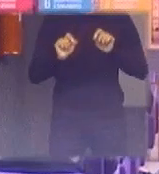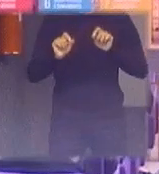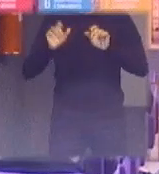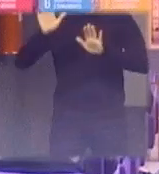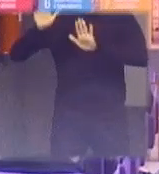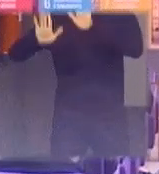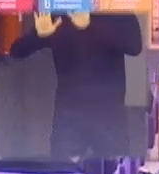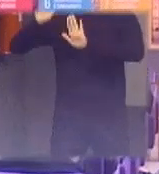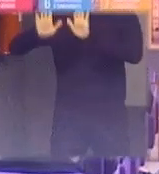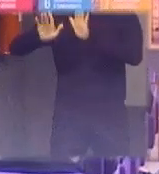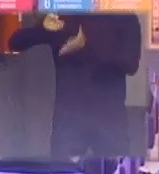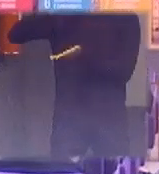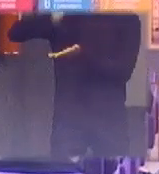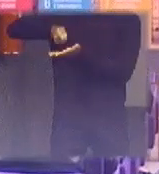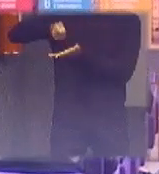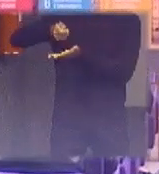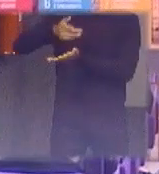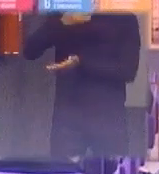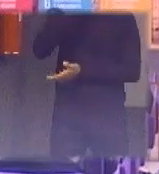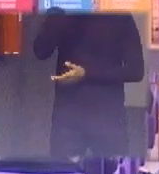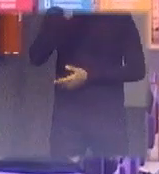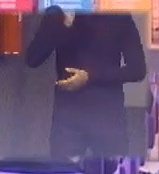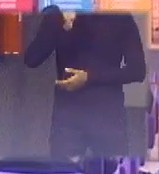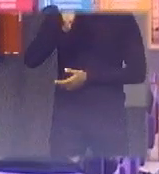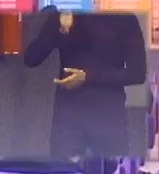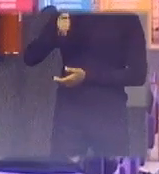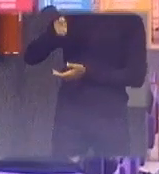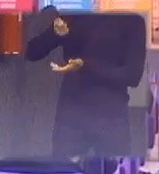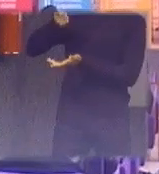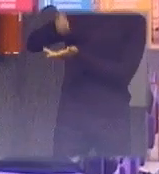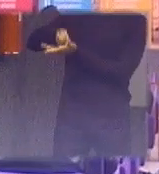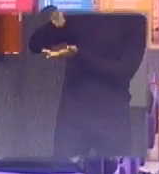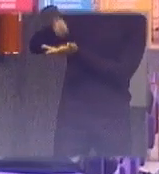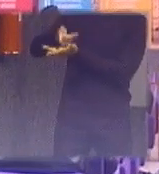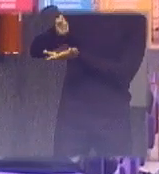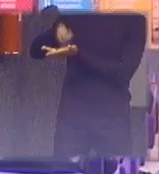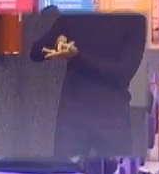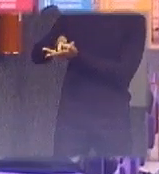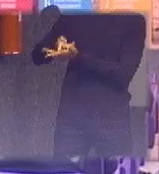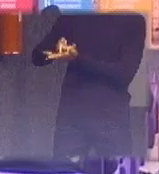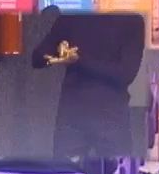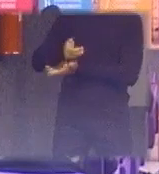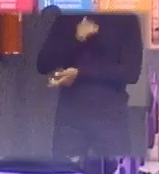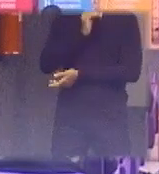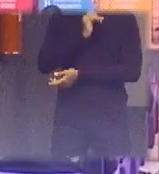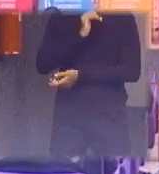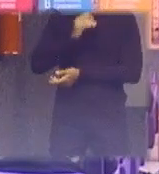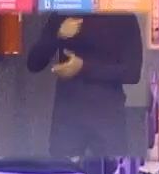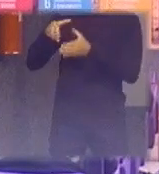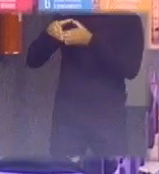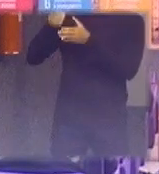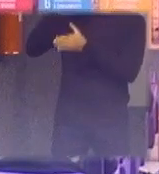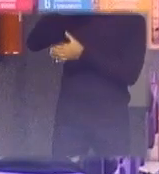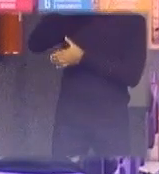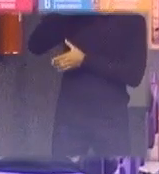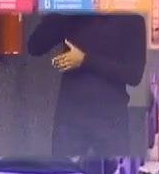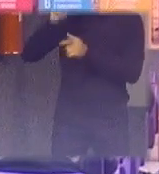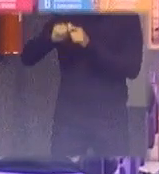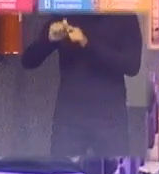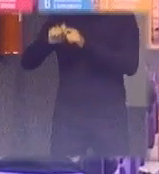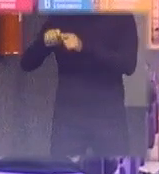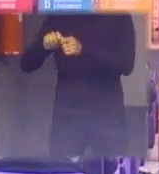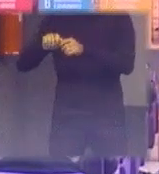leilão quem é que vem aqui comprar? esses caras de uma Santa Efigênia de São Paulo ou outro lugar que vão desmontar